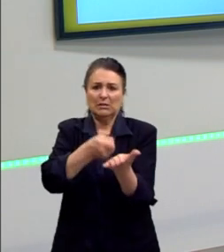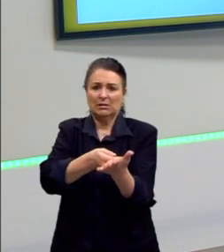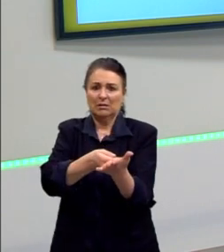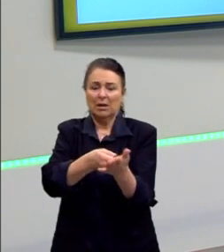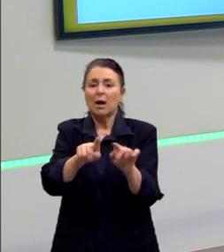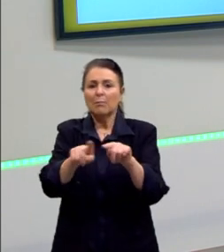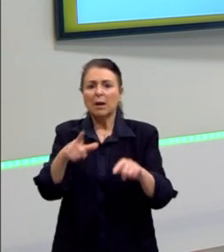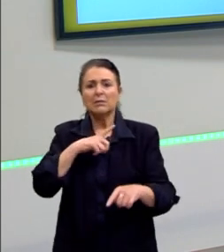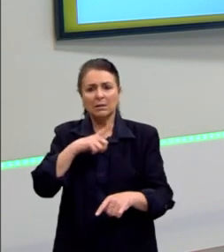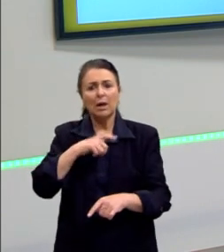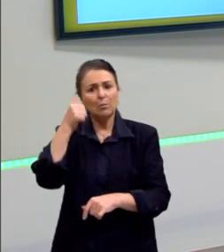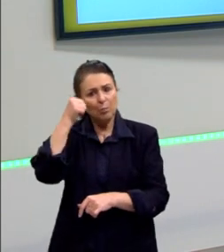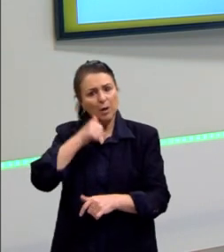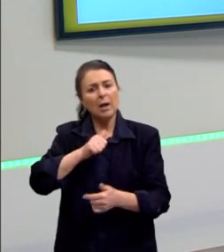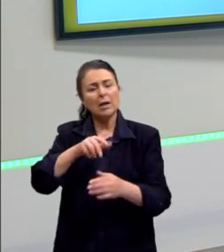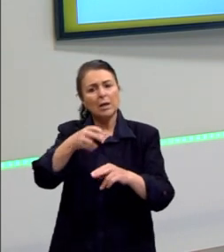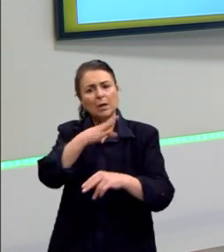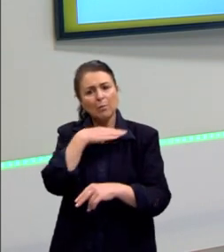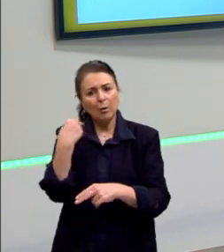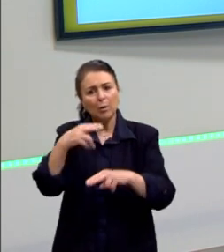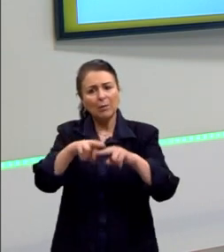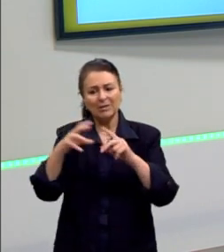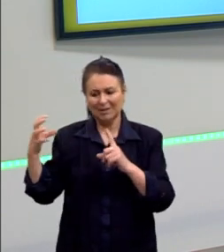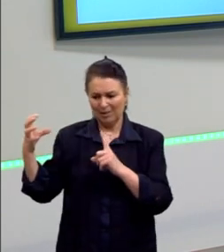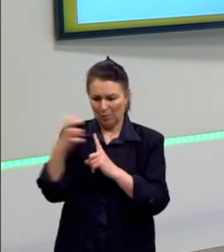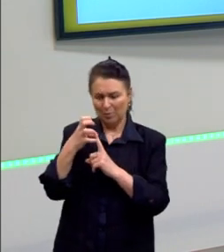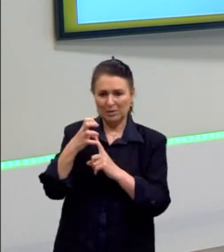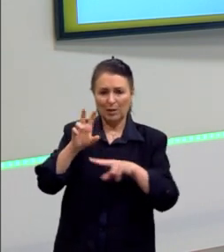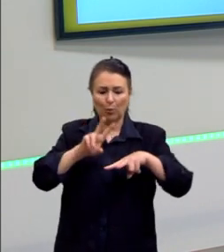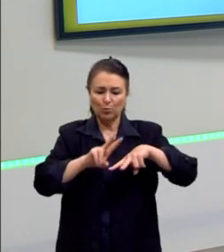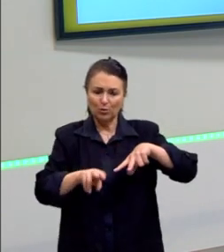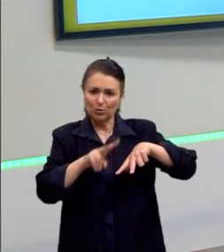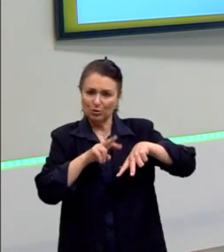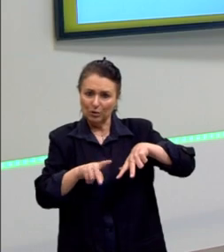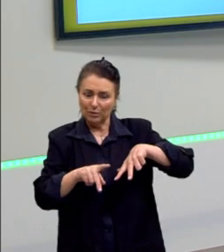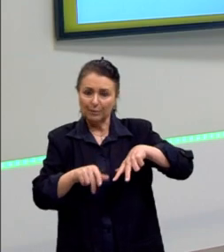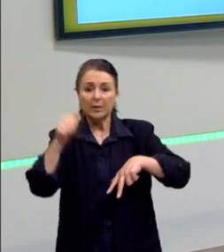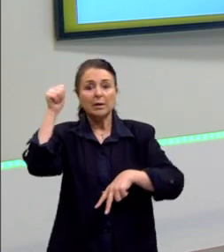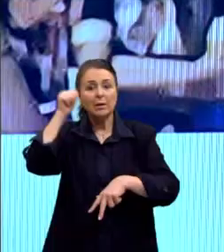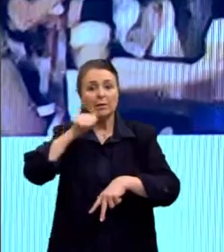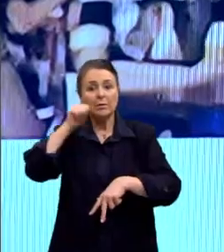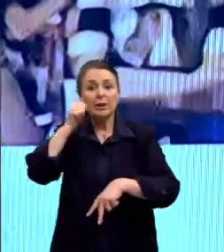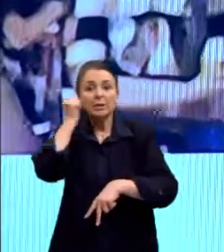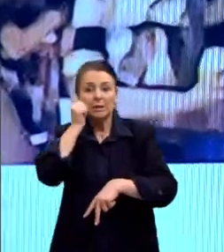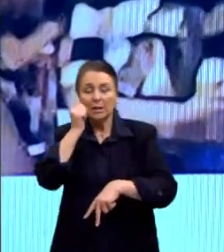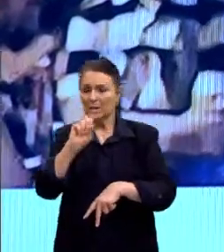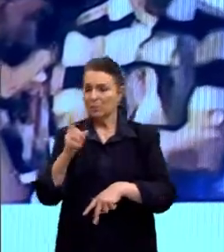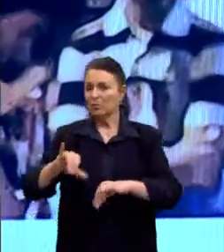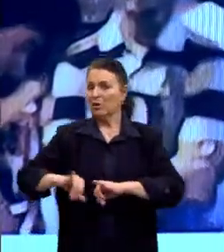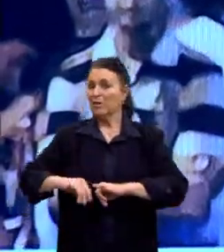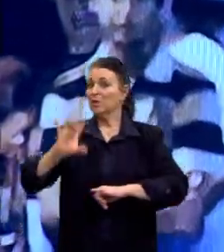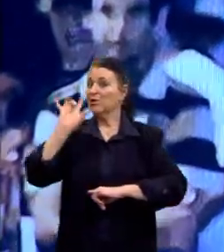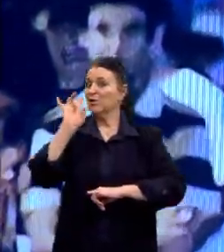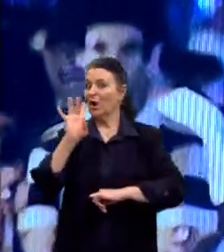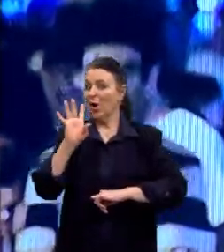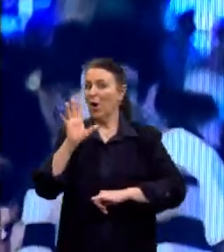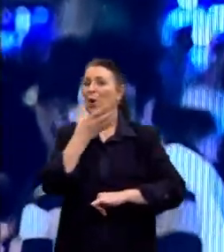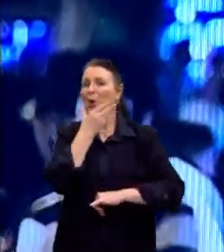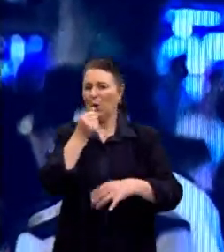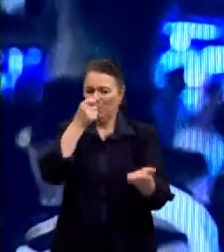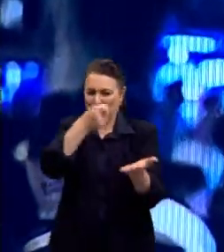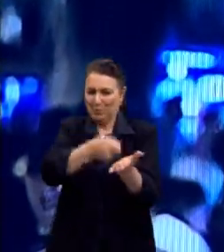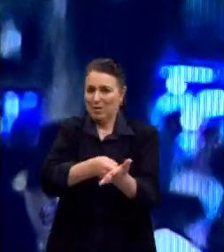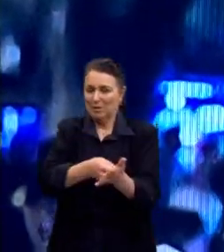causa dessa questão da opressão de gênero. E a gente sabe que as mulheres negras então sofrem não só o machismo, mas também